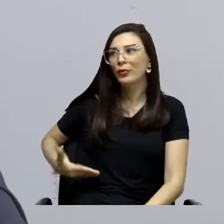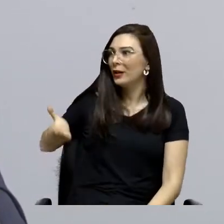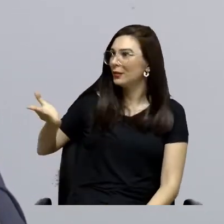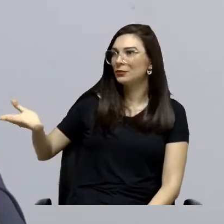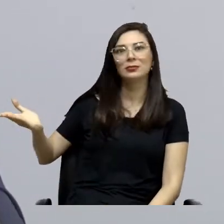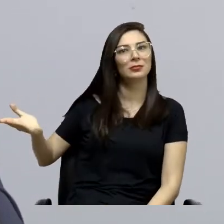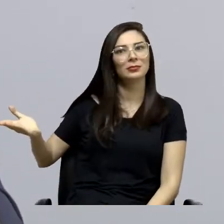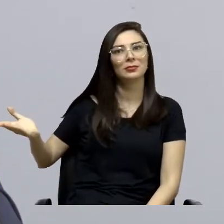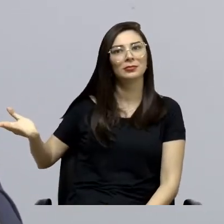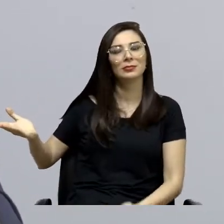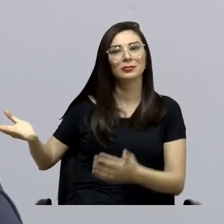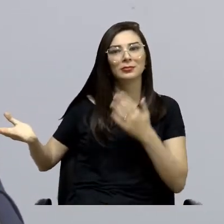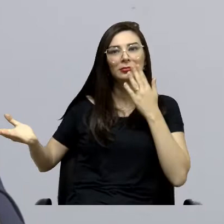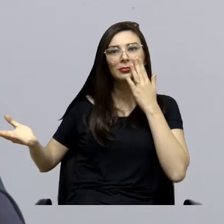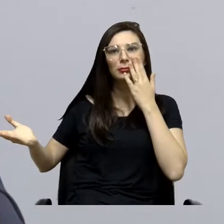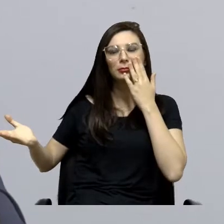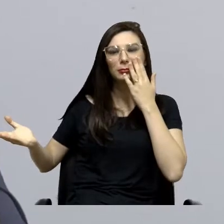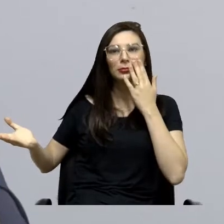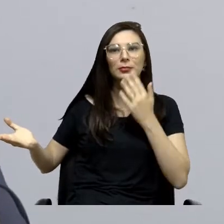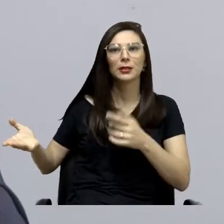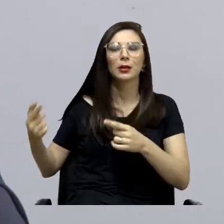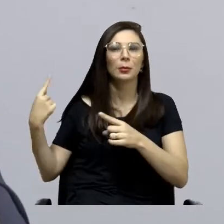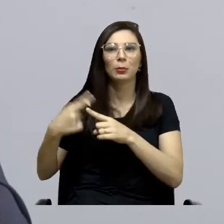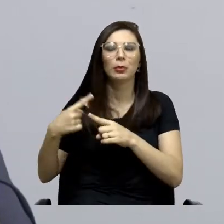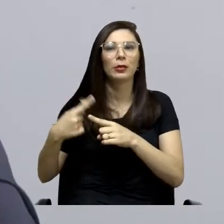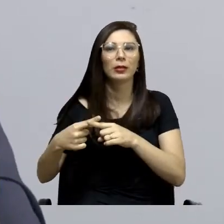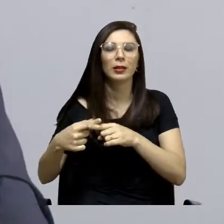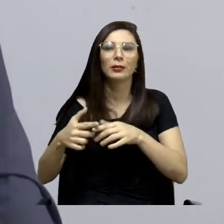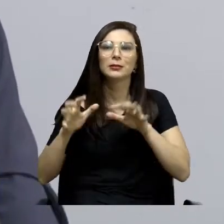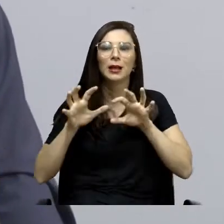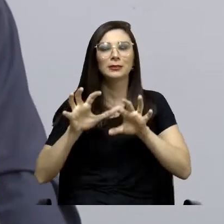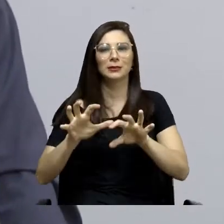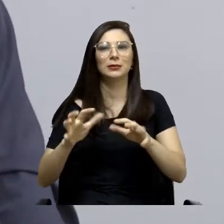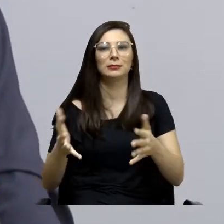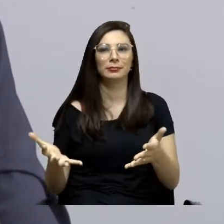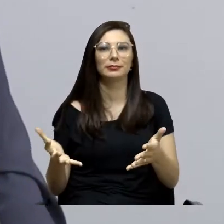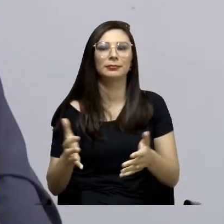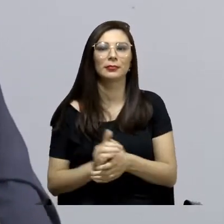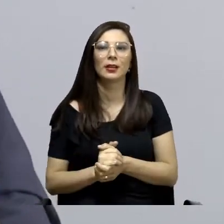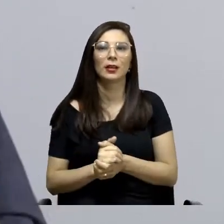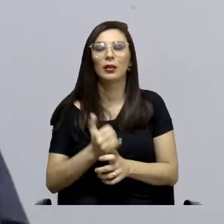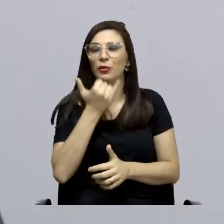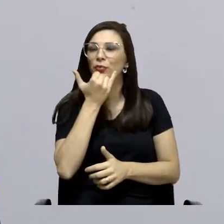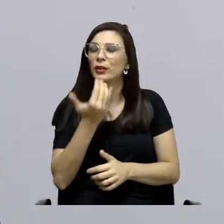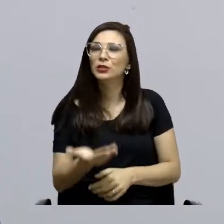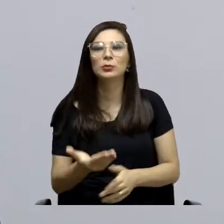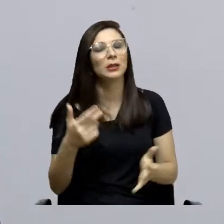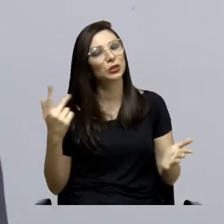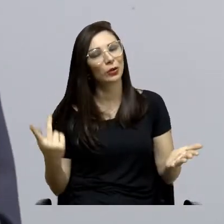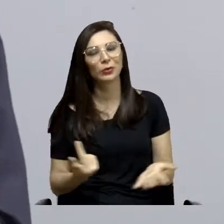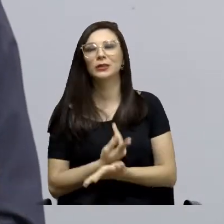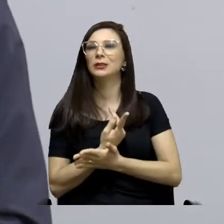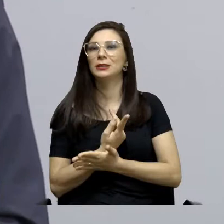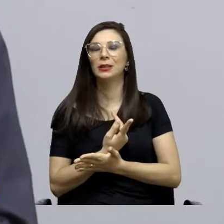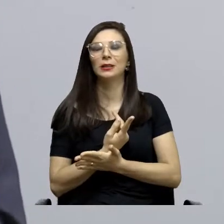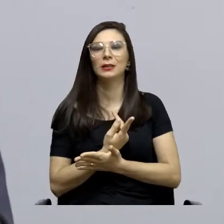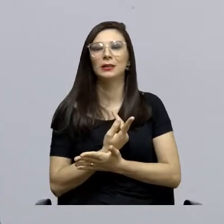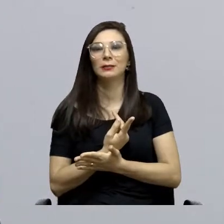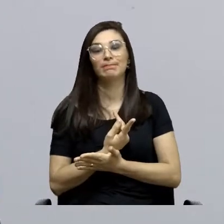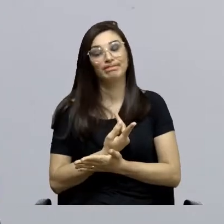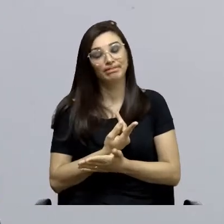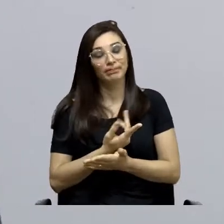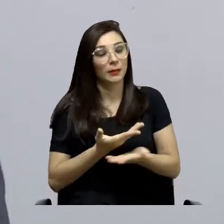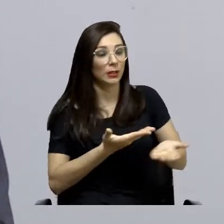que está aí. É lamentável isso acontecer e eu recebi,